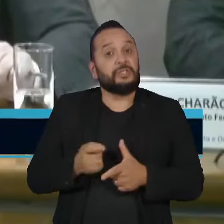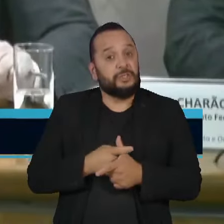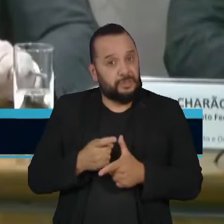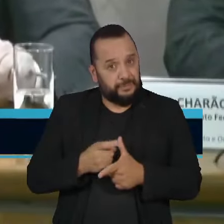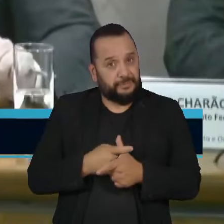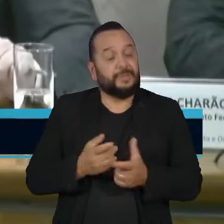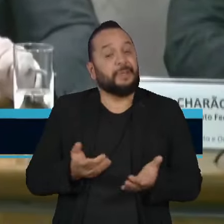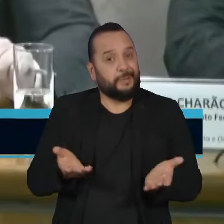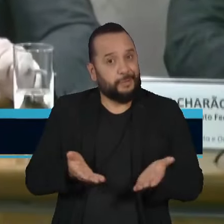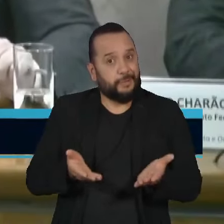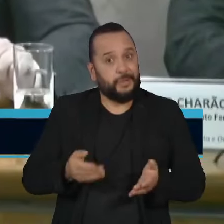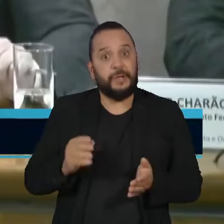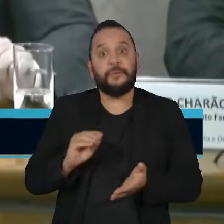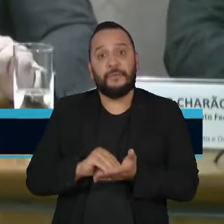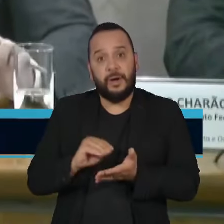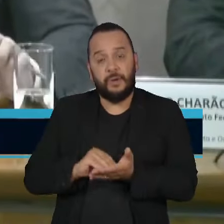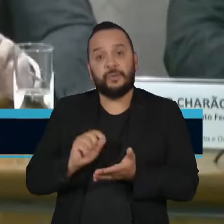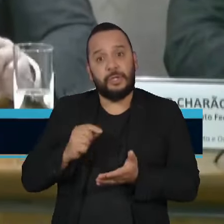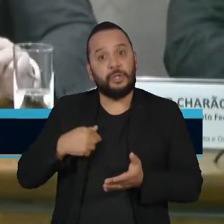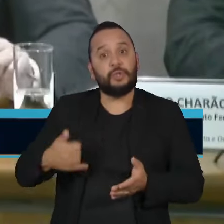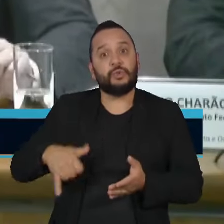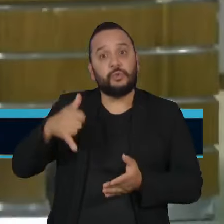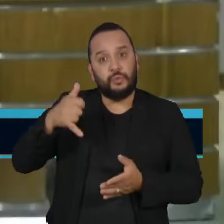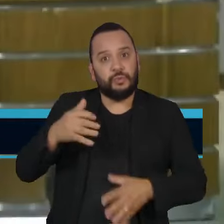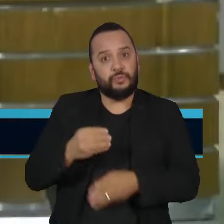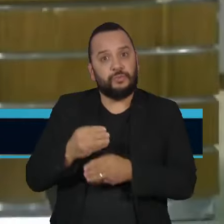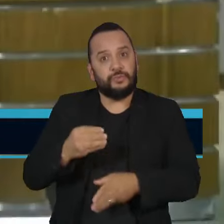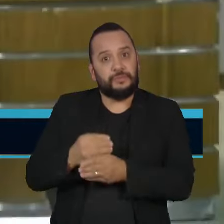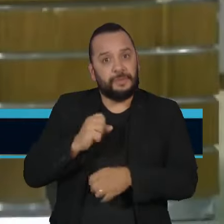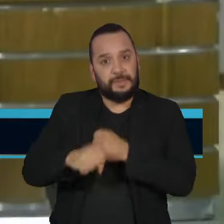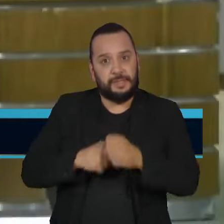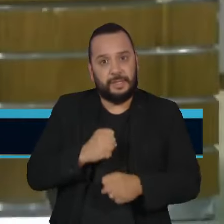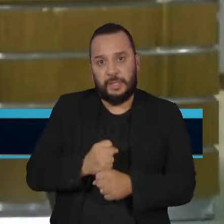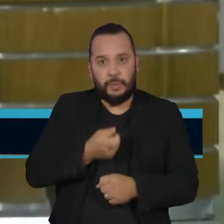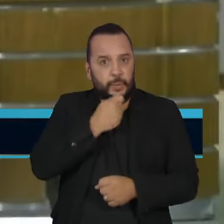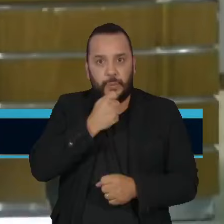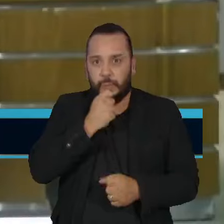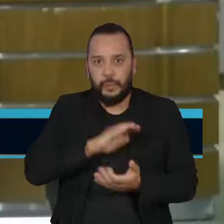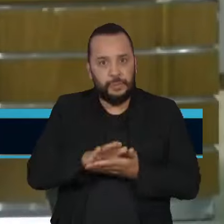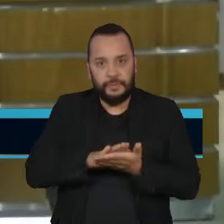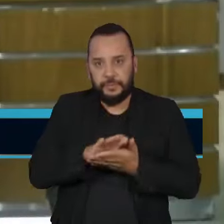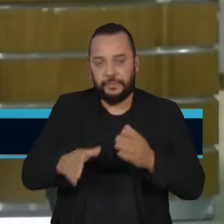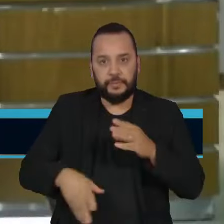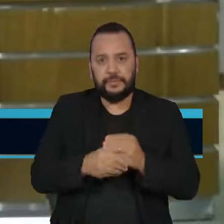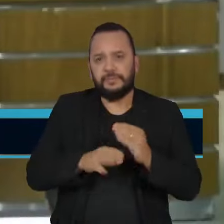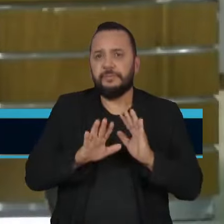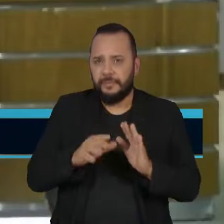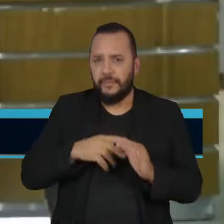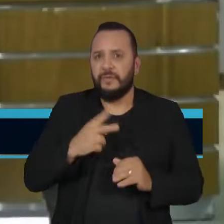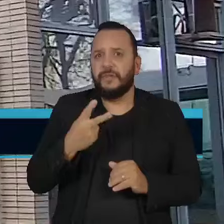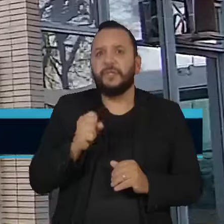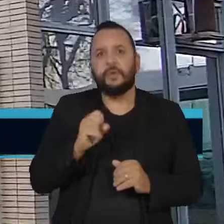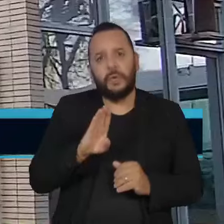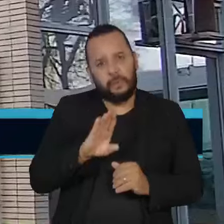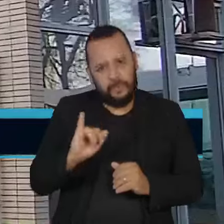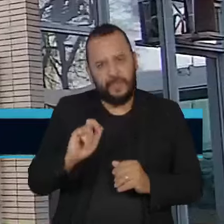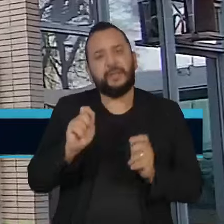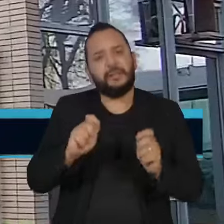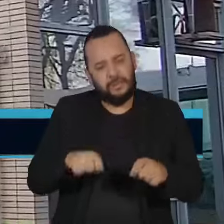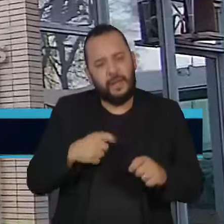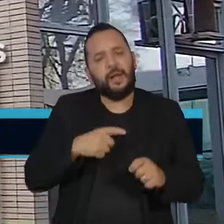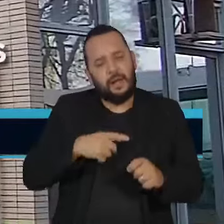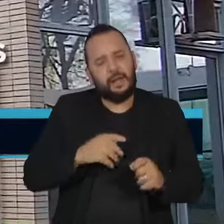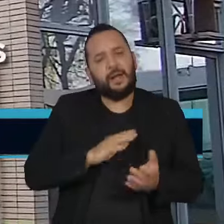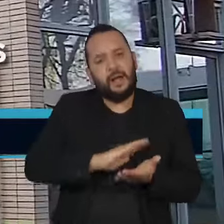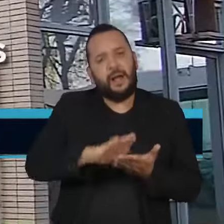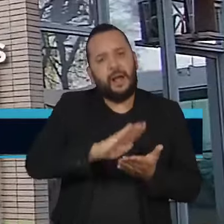que não inclui os juros da dívida para este ano. O valor está dentro da meta do arcabouço fiscal, que prevê um rombo